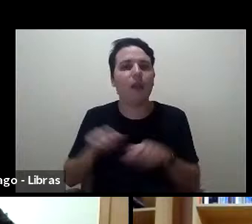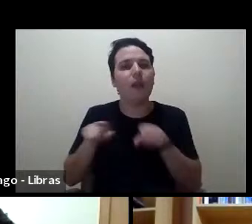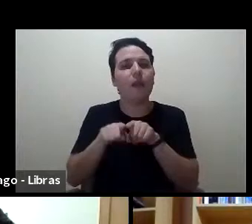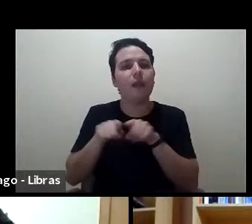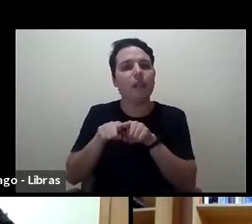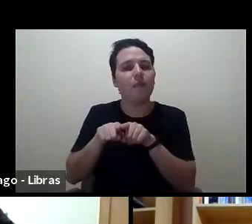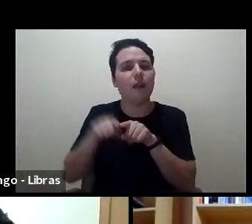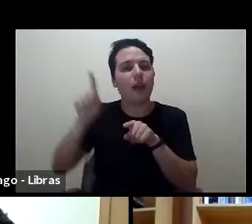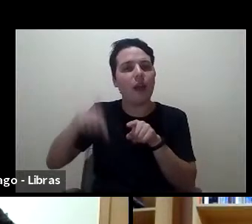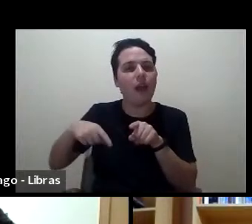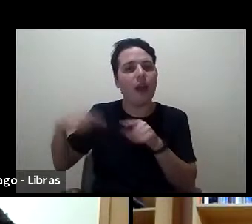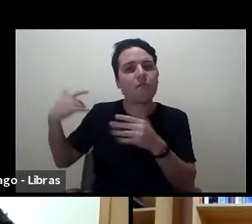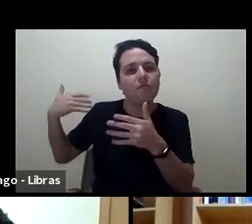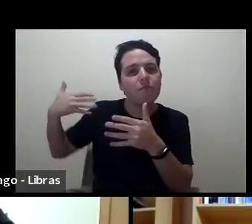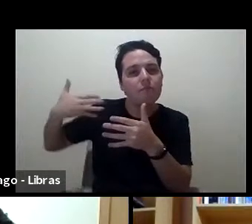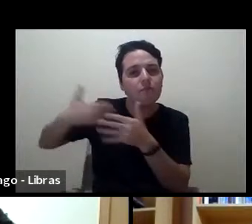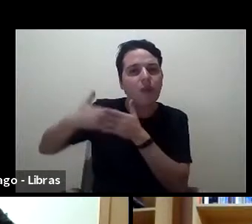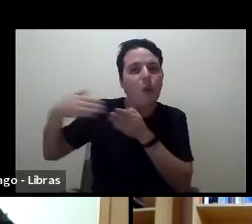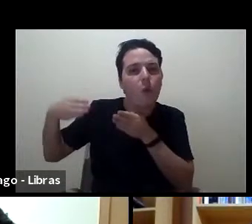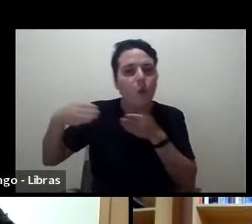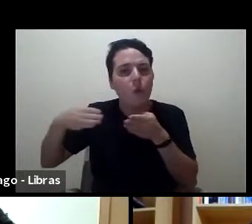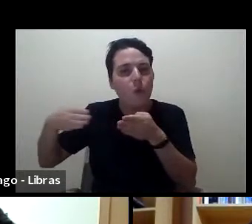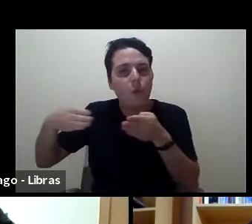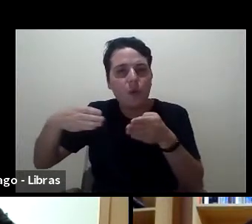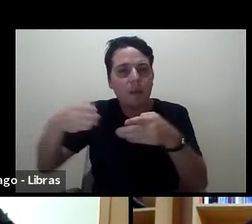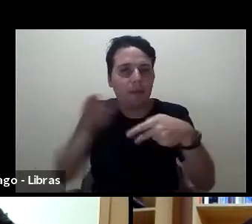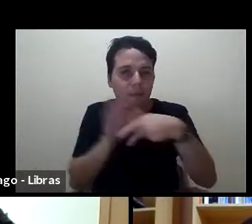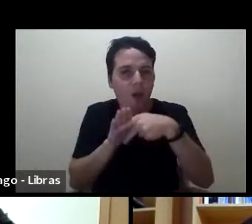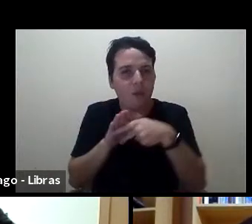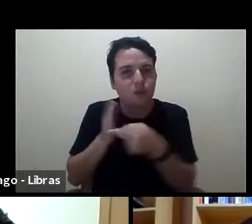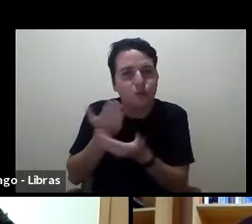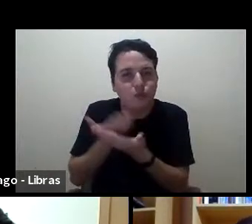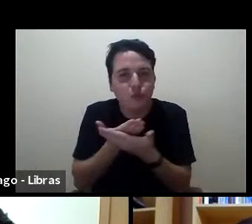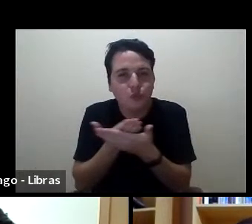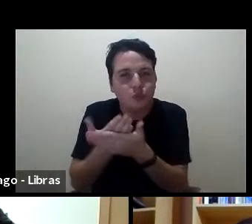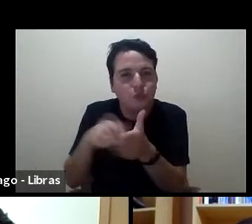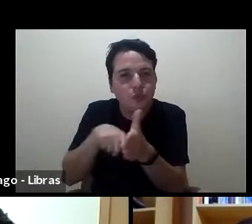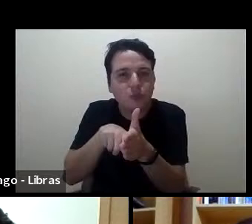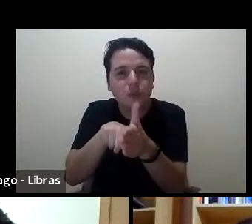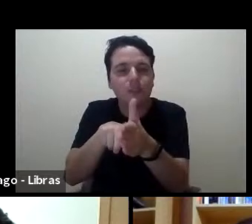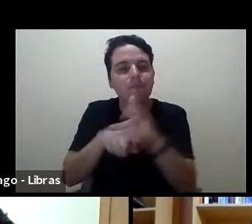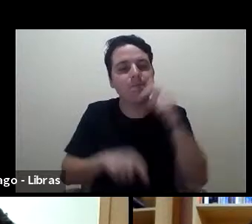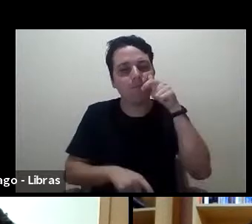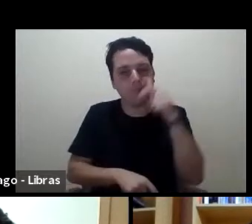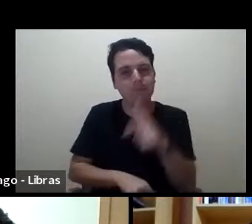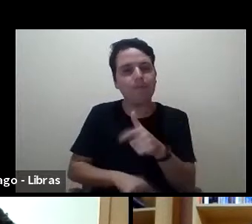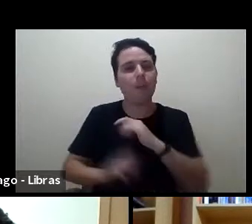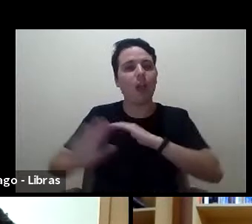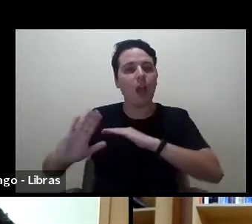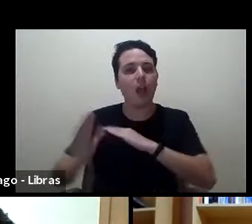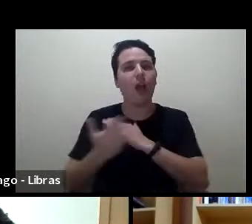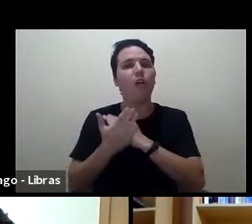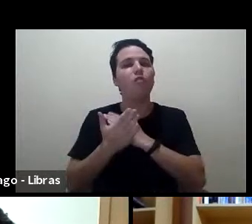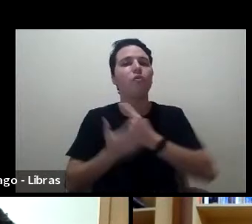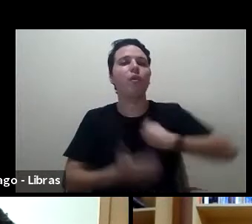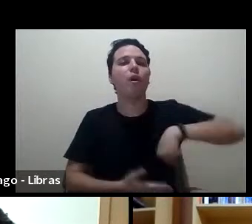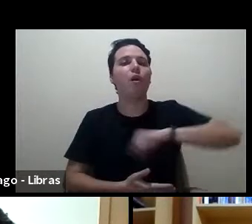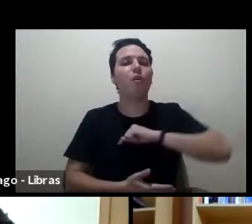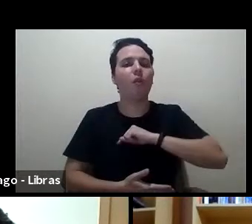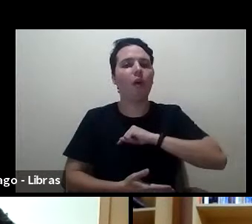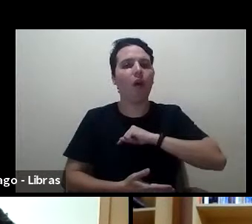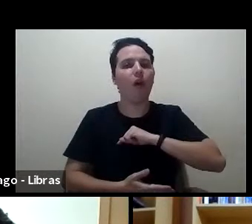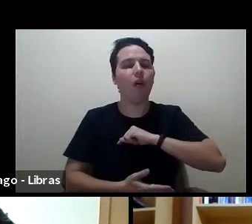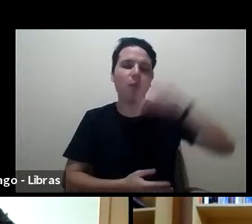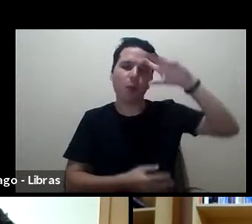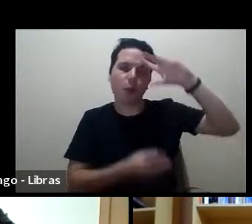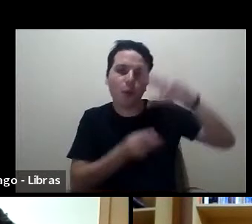muito interessantes e que nos ajudam, assim, a construir esse ambiente